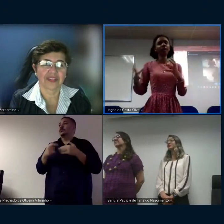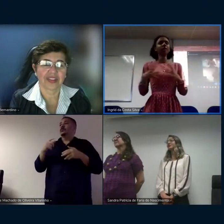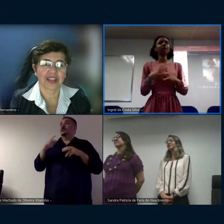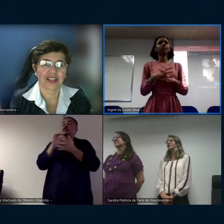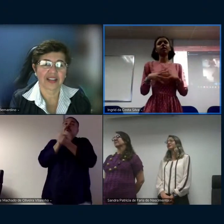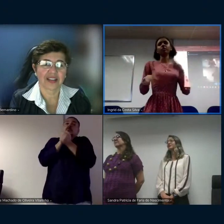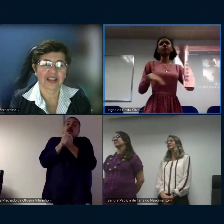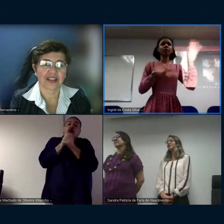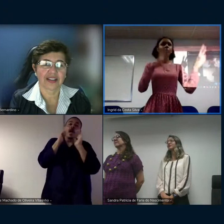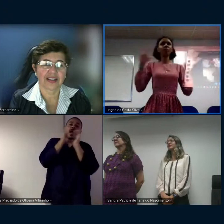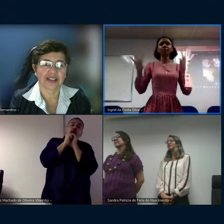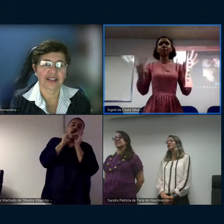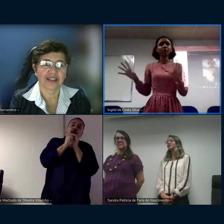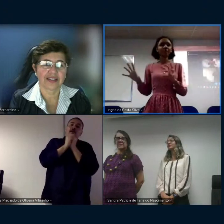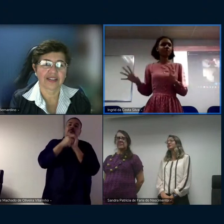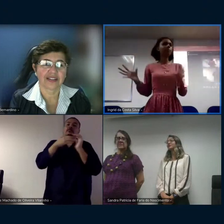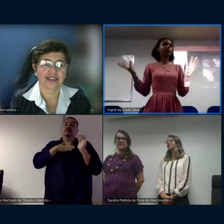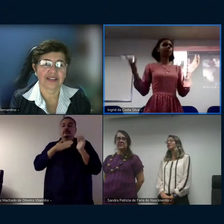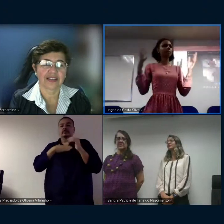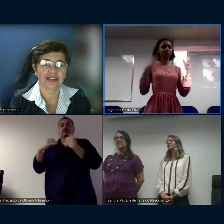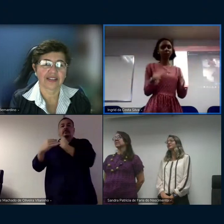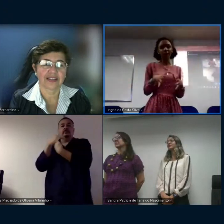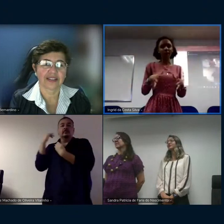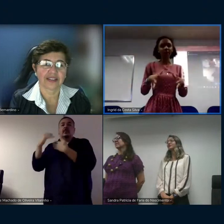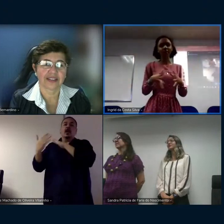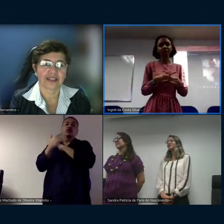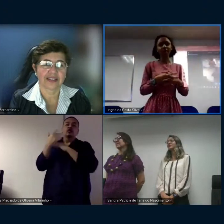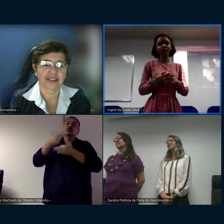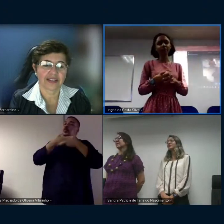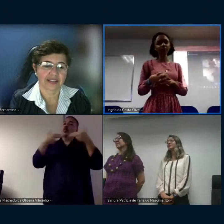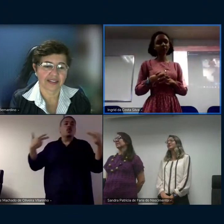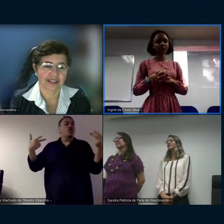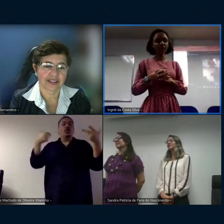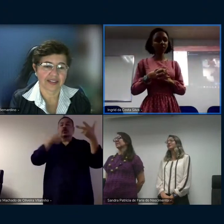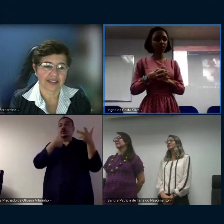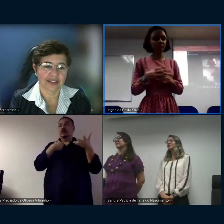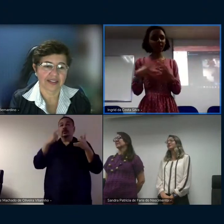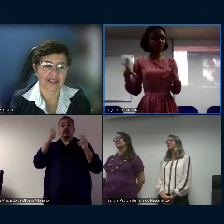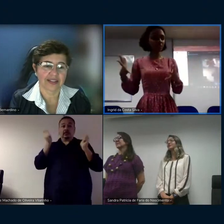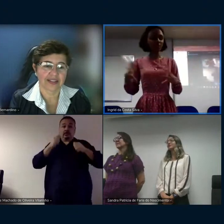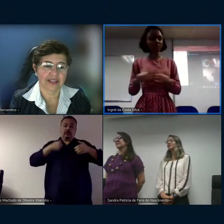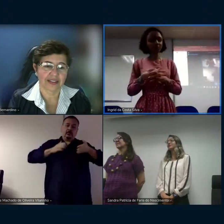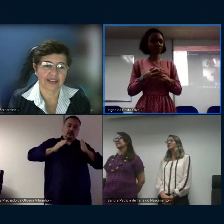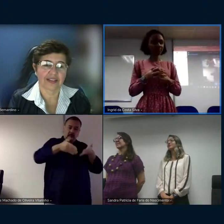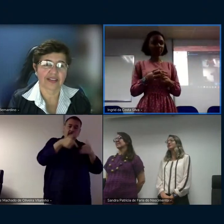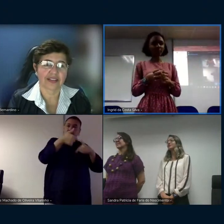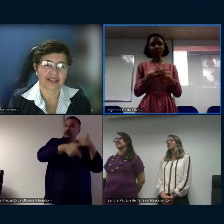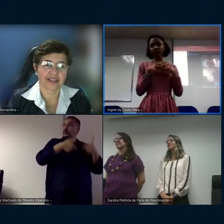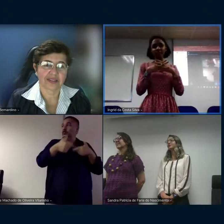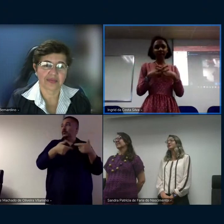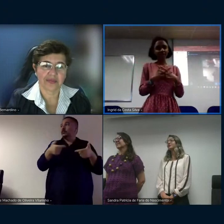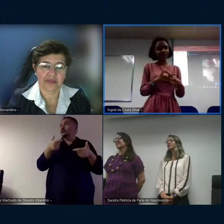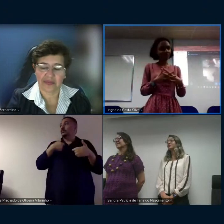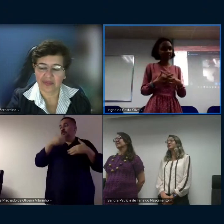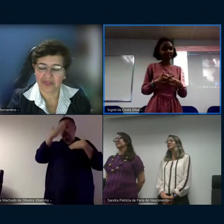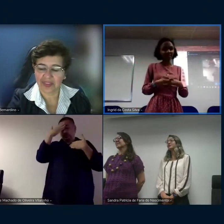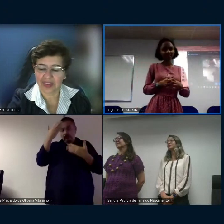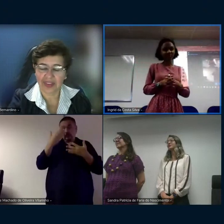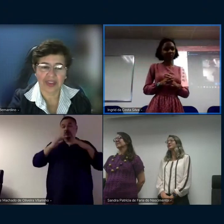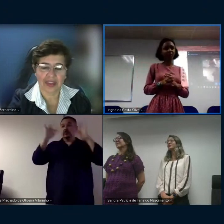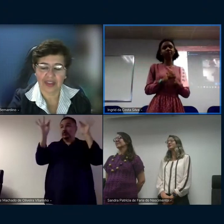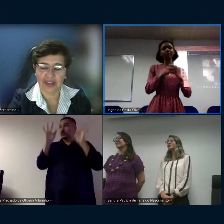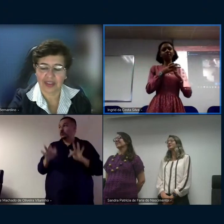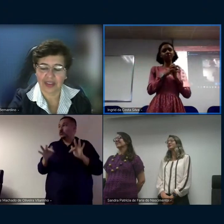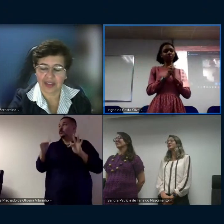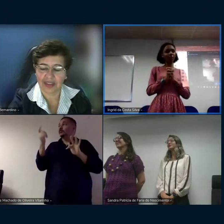rezaram por mim que ajudaram com outras coisas que me permitiram focar mais no trabalho e é isso eu muito grata muito